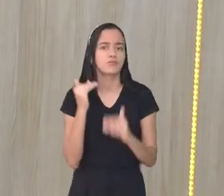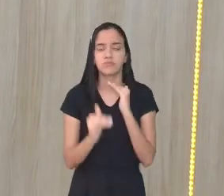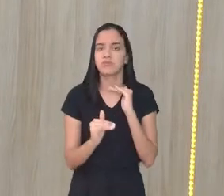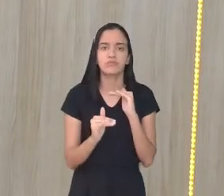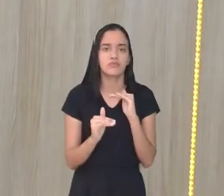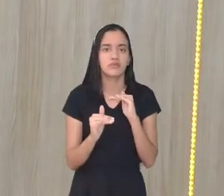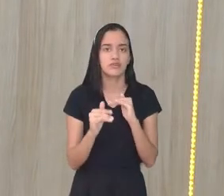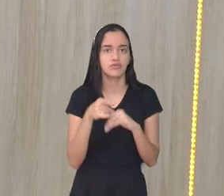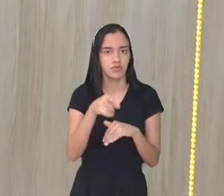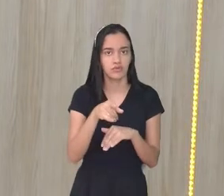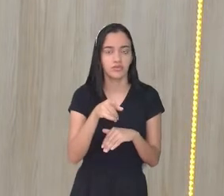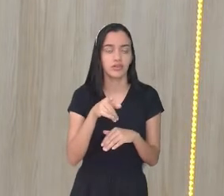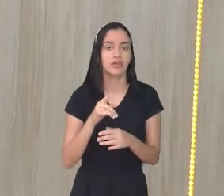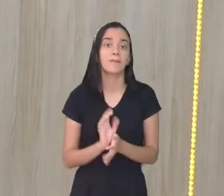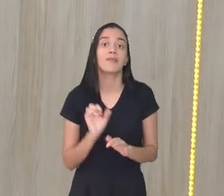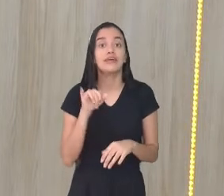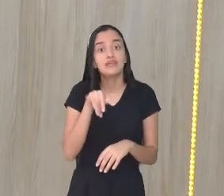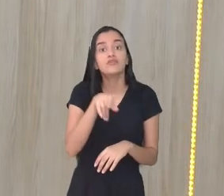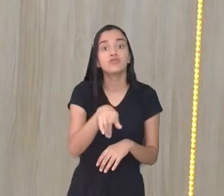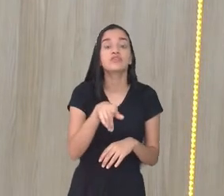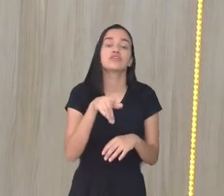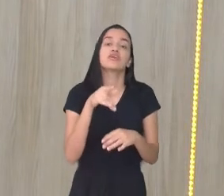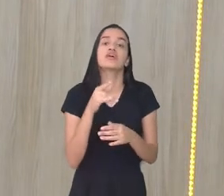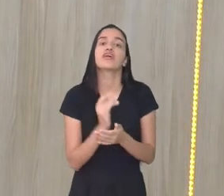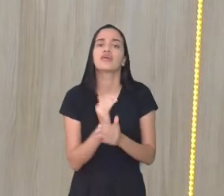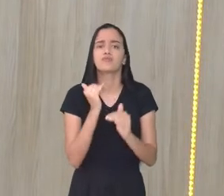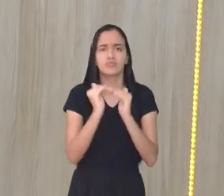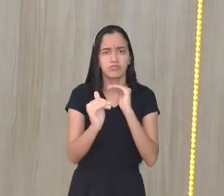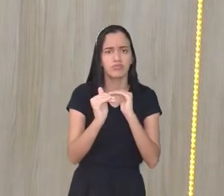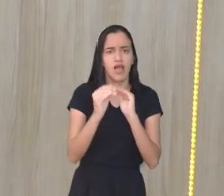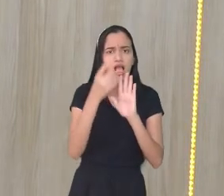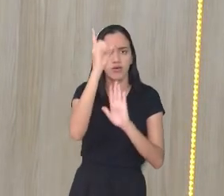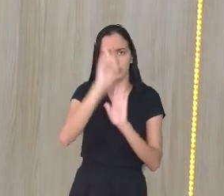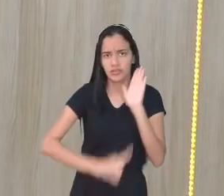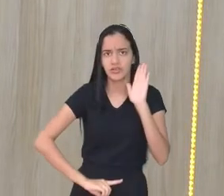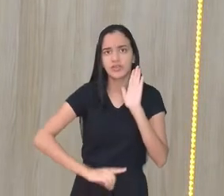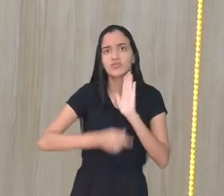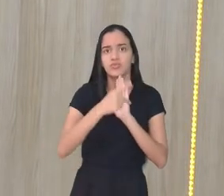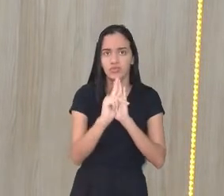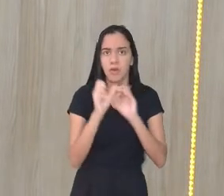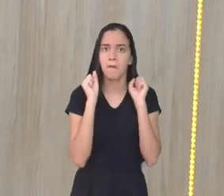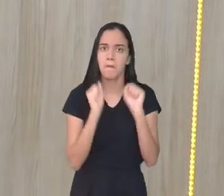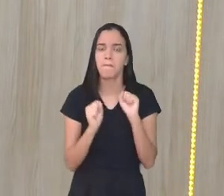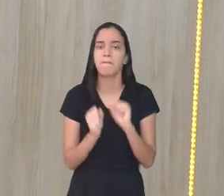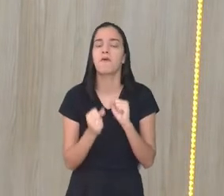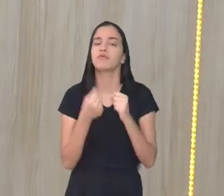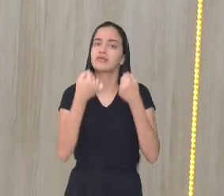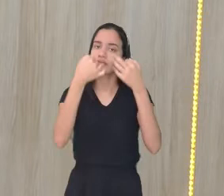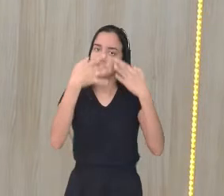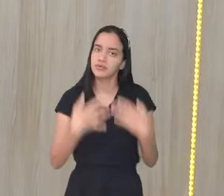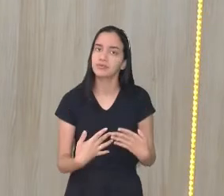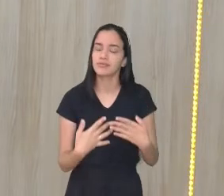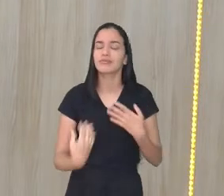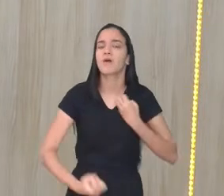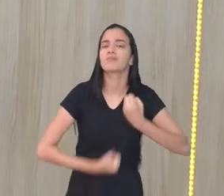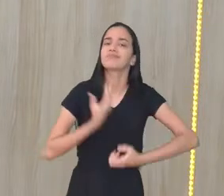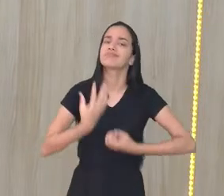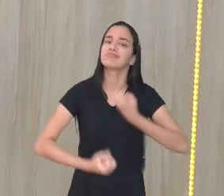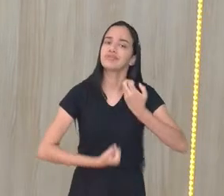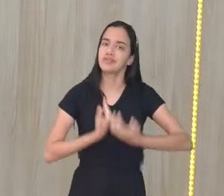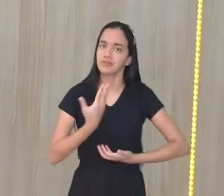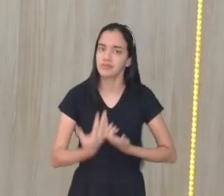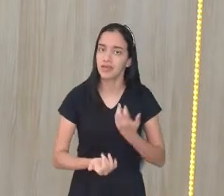é o direito dele discordar. Se você discordar, também é um direito seu. Você pode sim falar, você pode sim se expressar